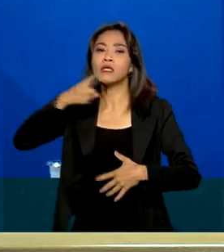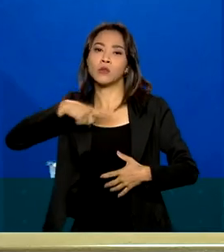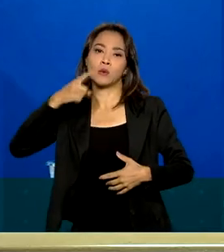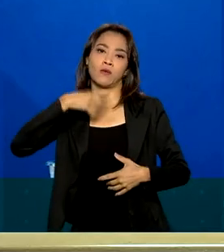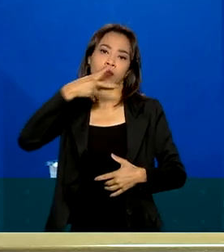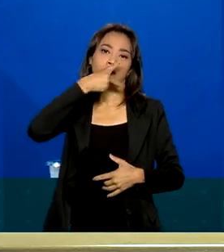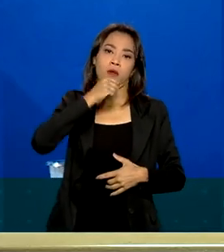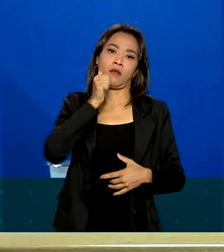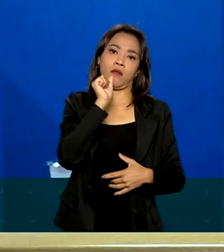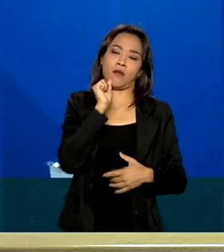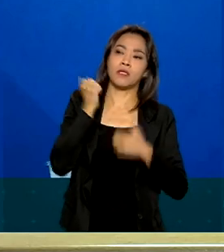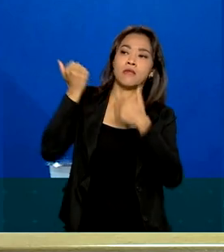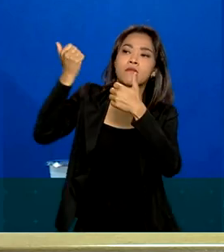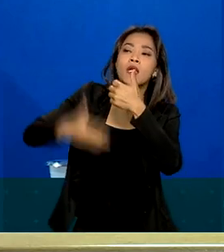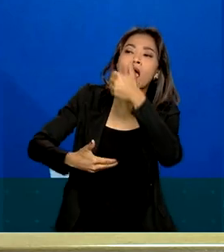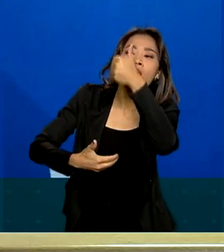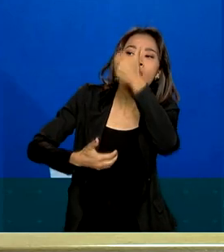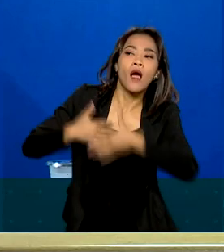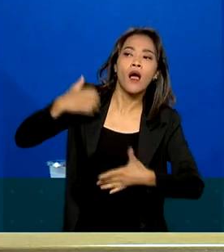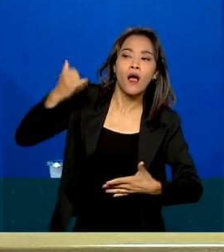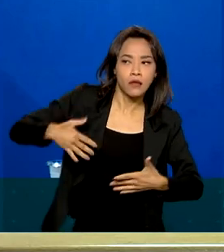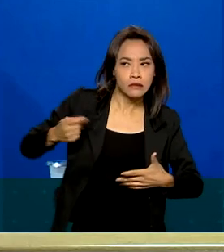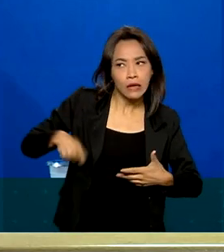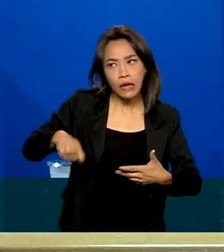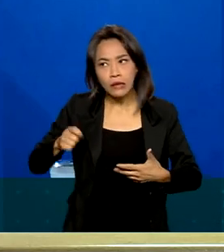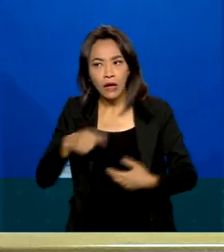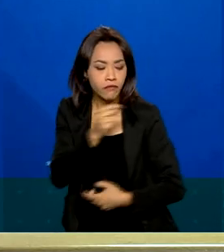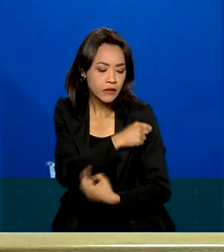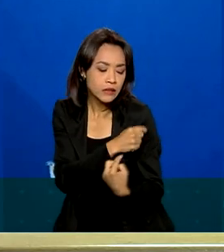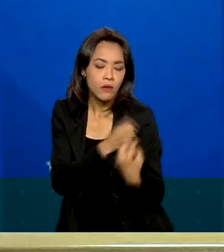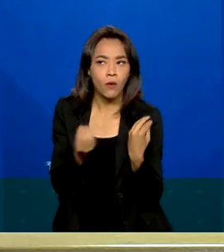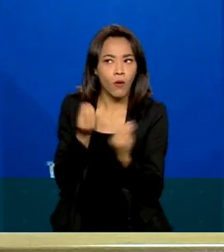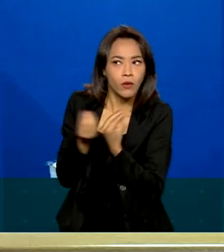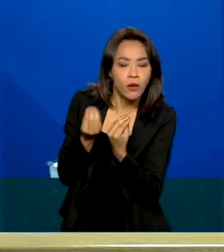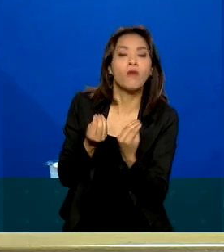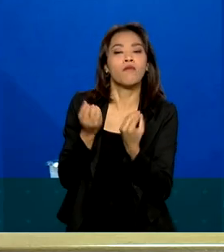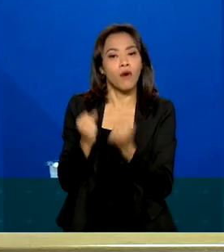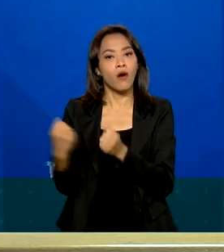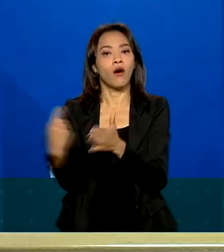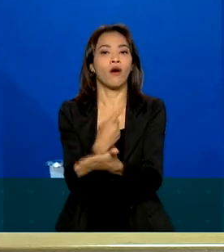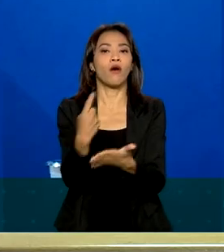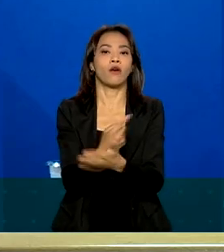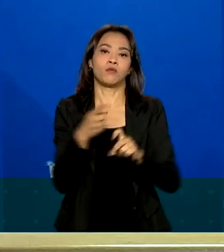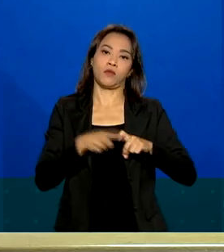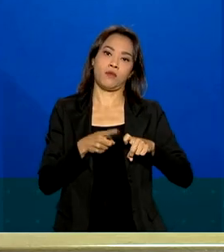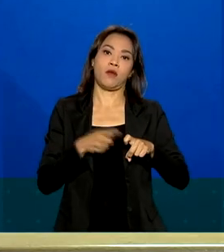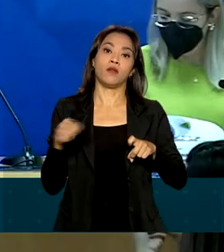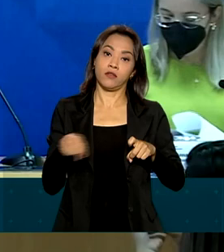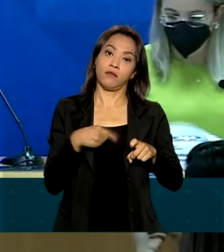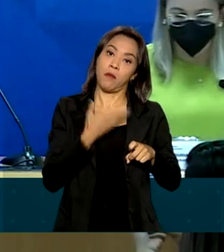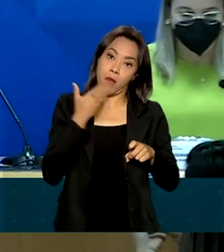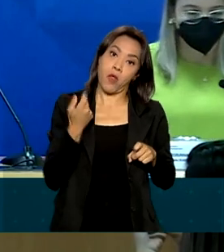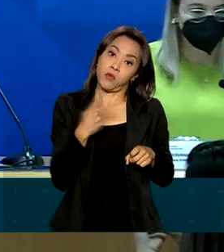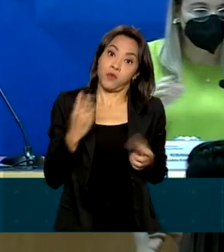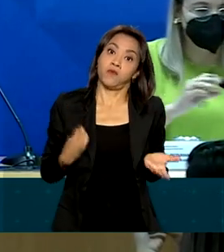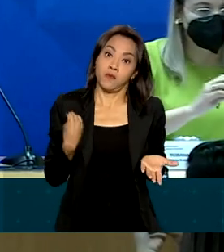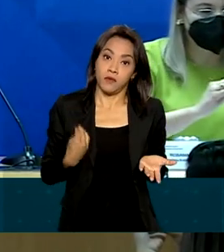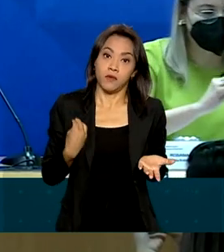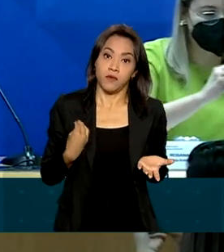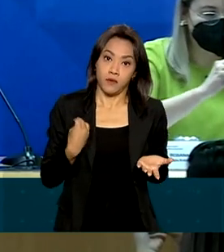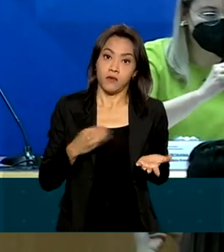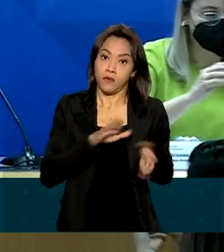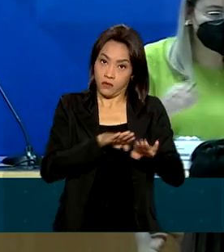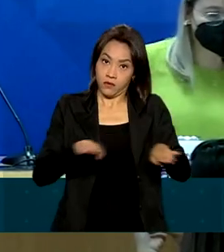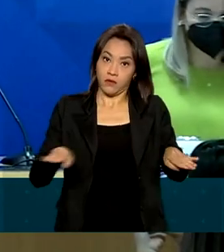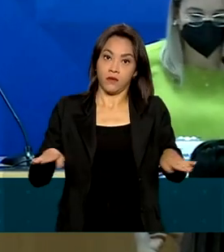possam tirar a conclusão e decidir o que é melhor para os seus filhos. Segundo o Ministério